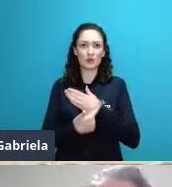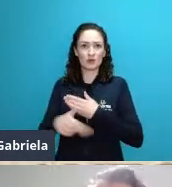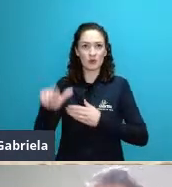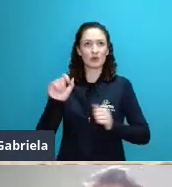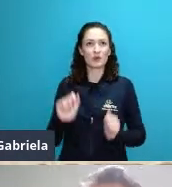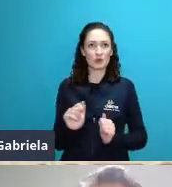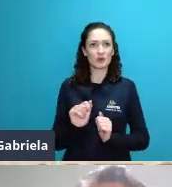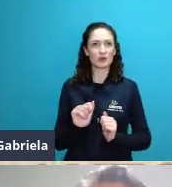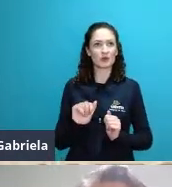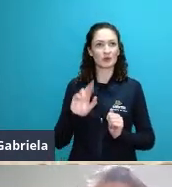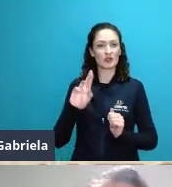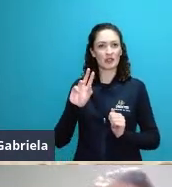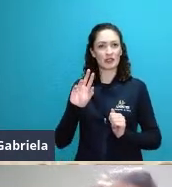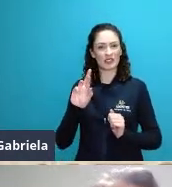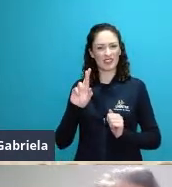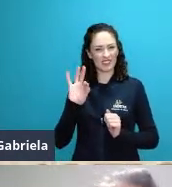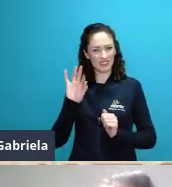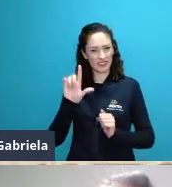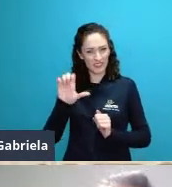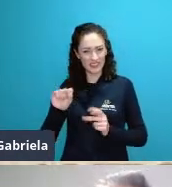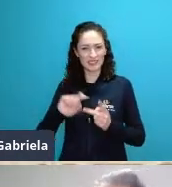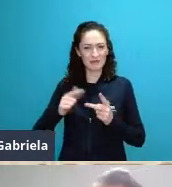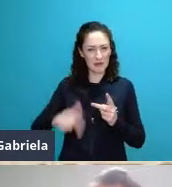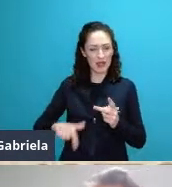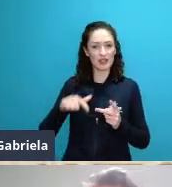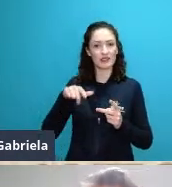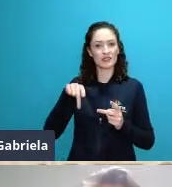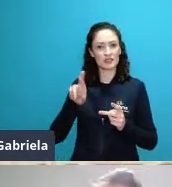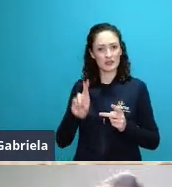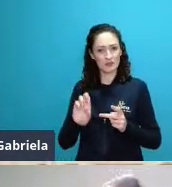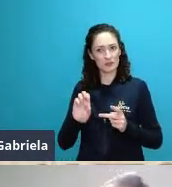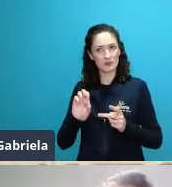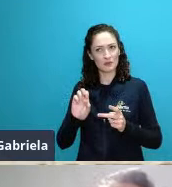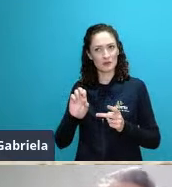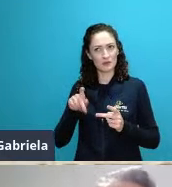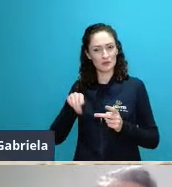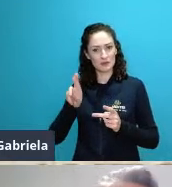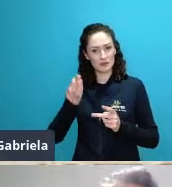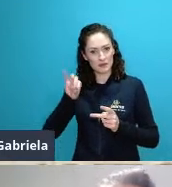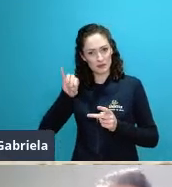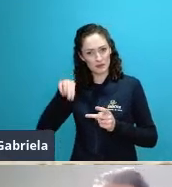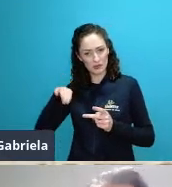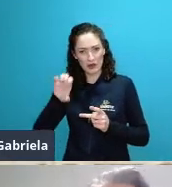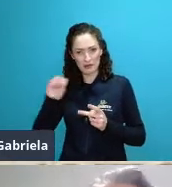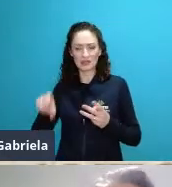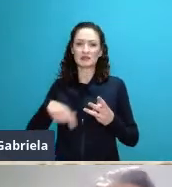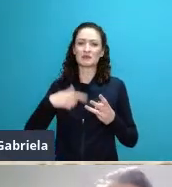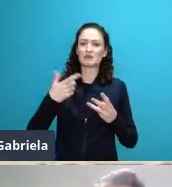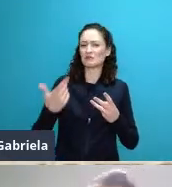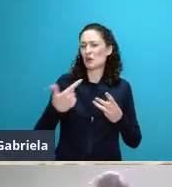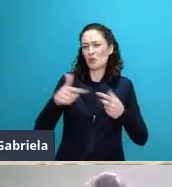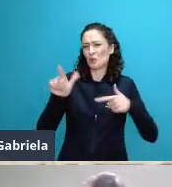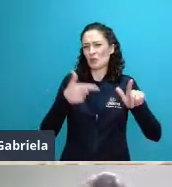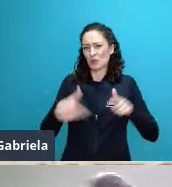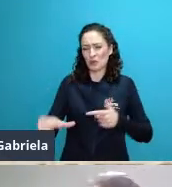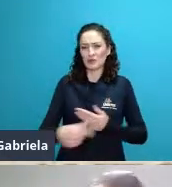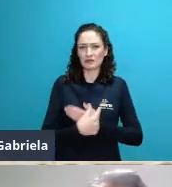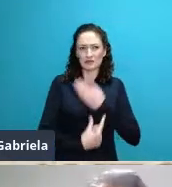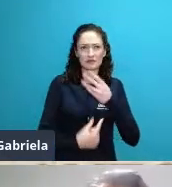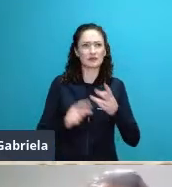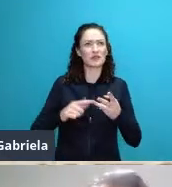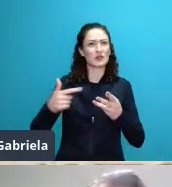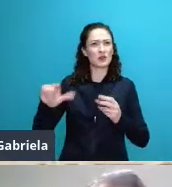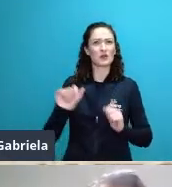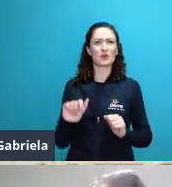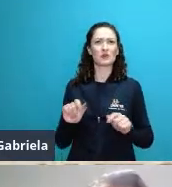Natureza influenciou o Primack que é um super biólogo da biologia da conservação influenciou o Bell que também lançou um livro na